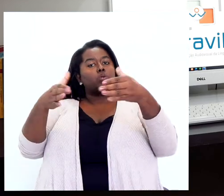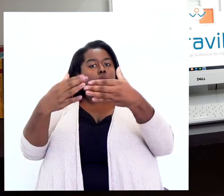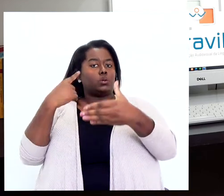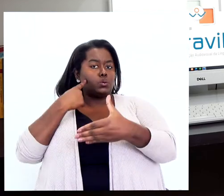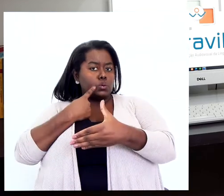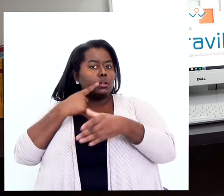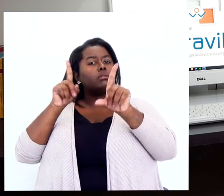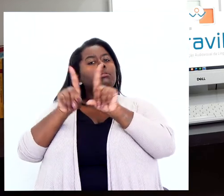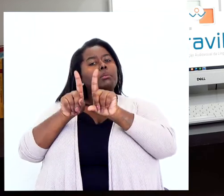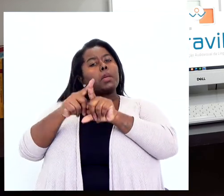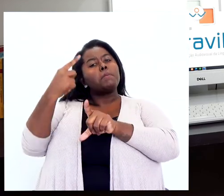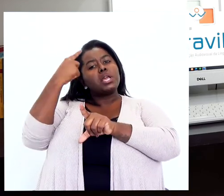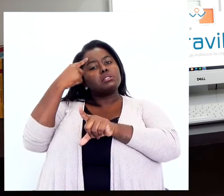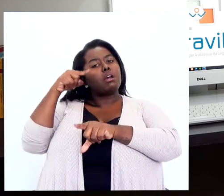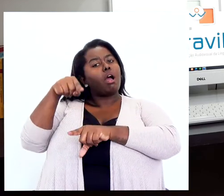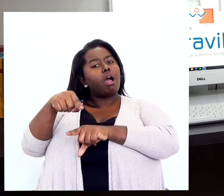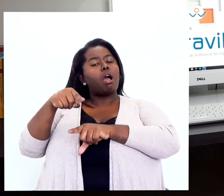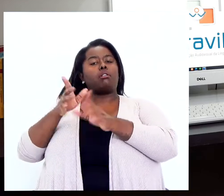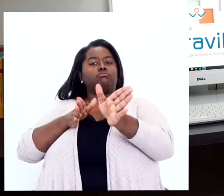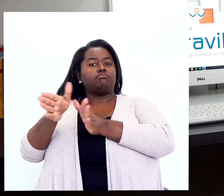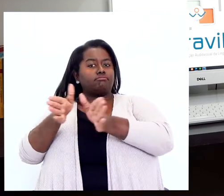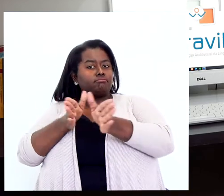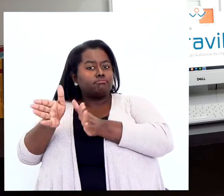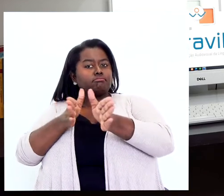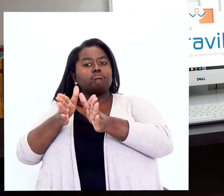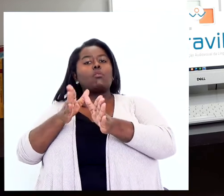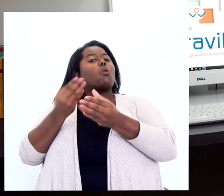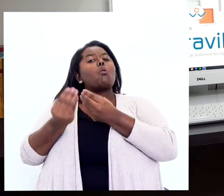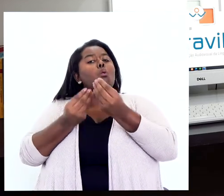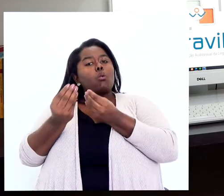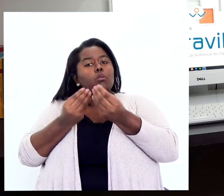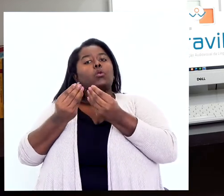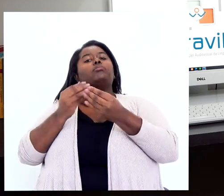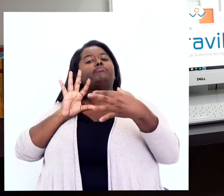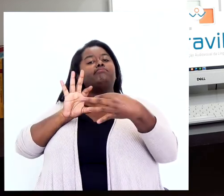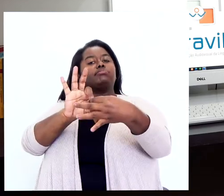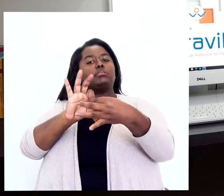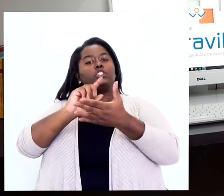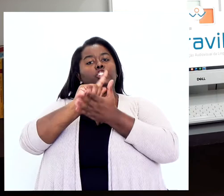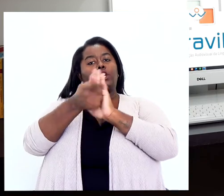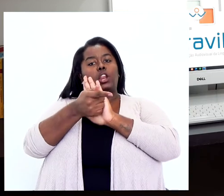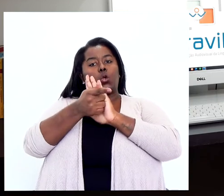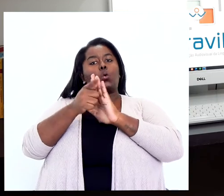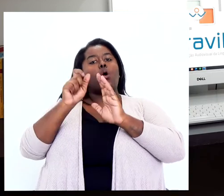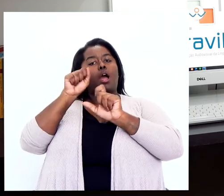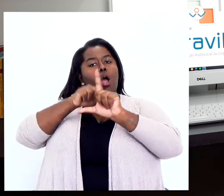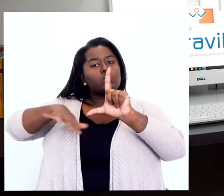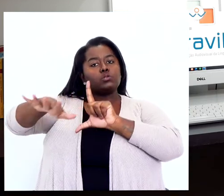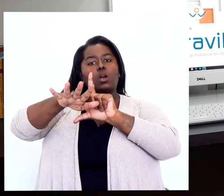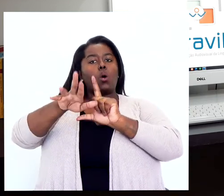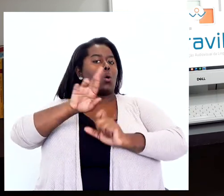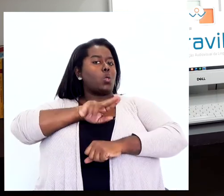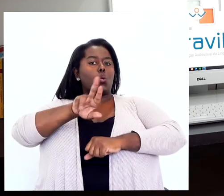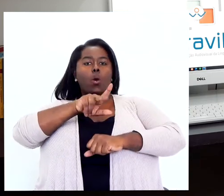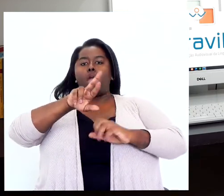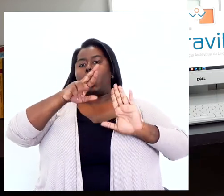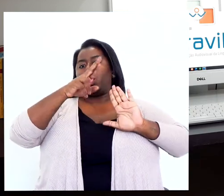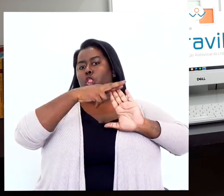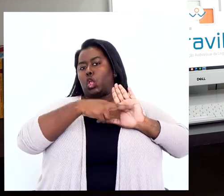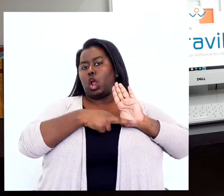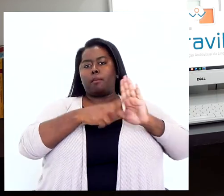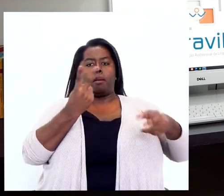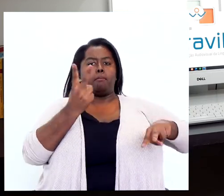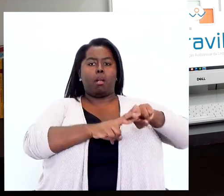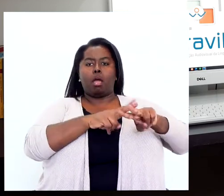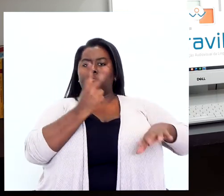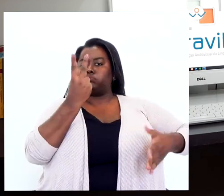e mais do que isso, pensar esses recursos de acessibilidade a partir dos gêneros audiovisuais e não como uma normativa